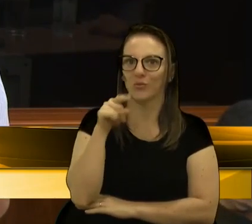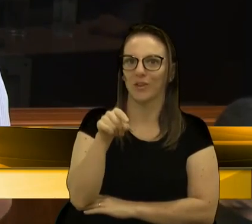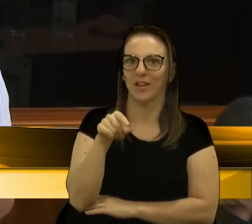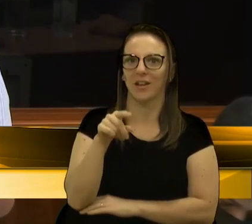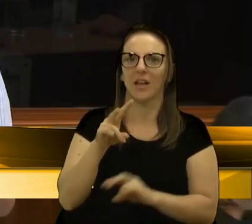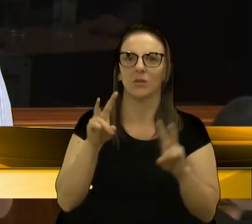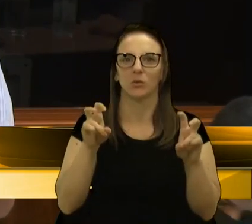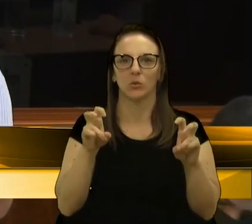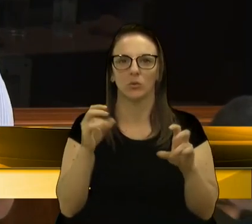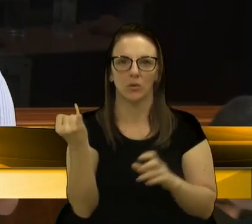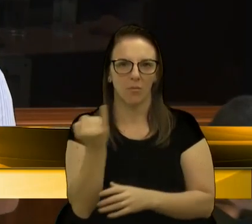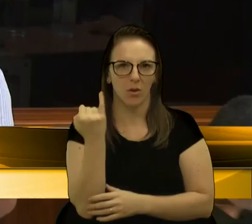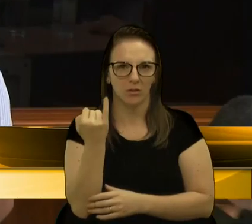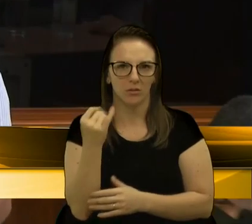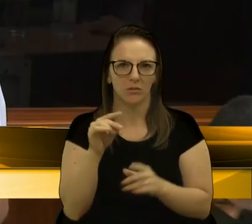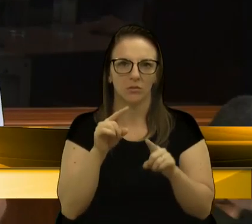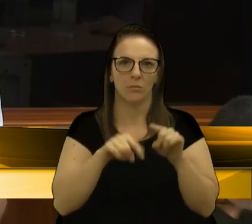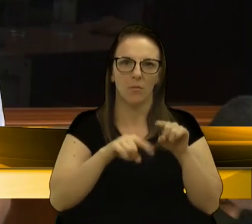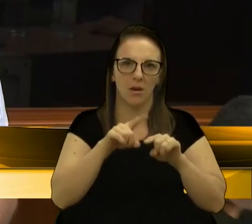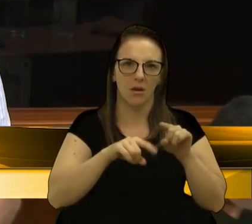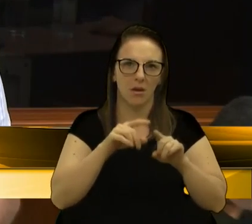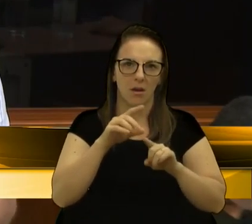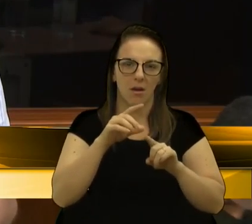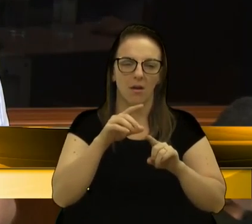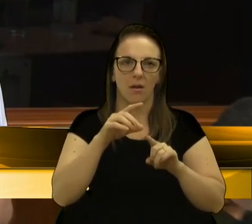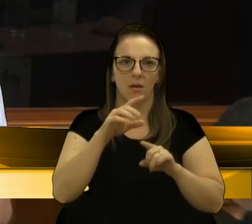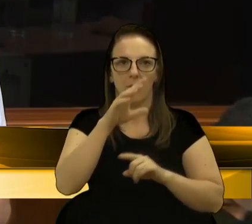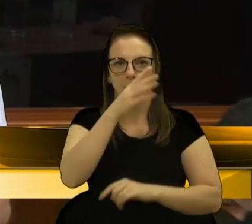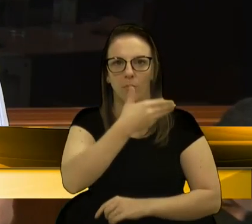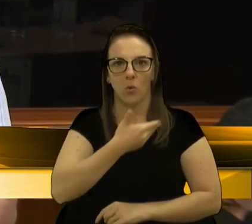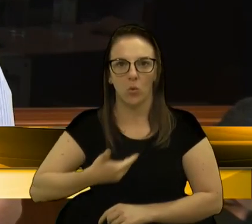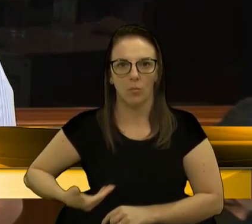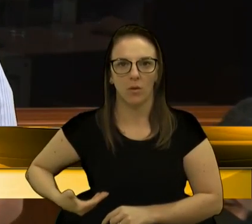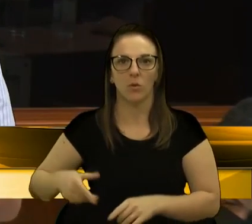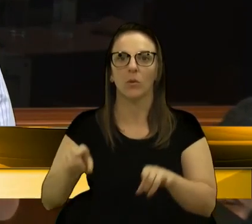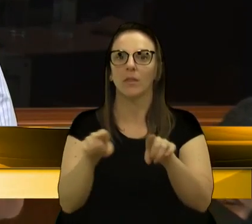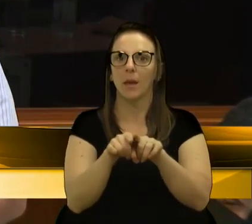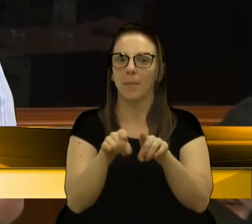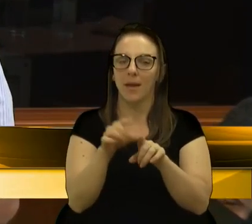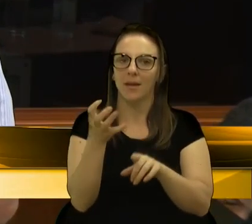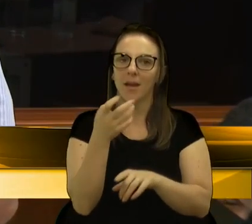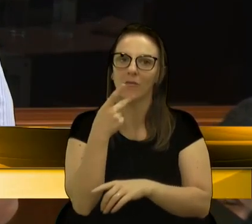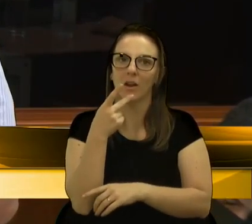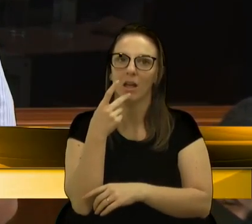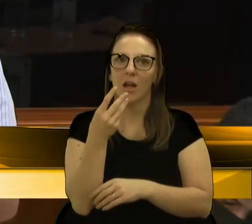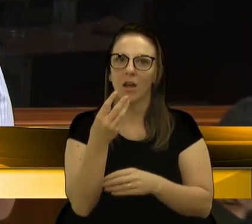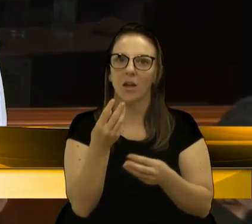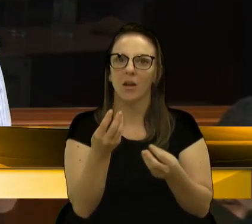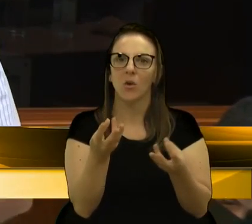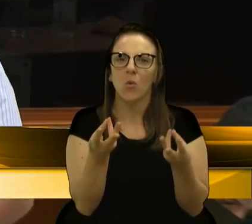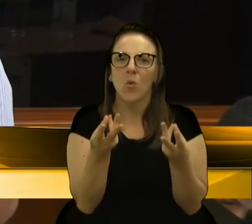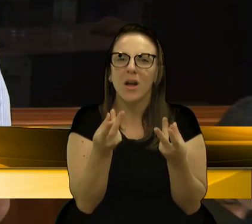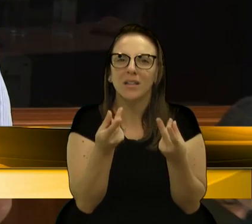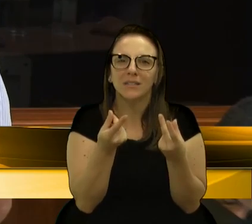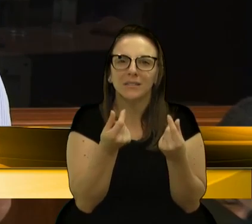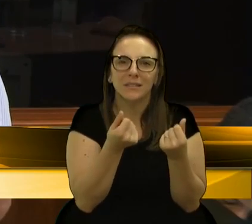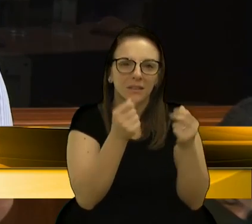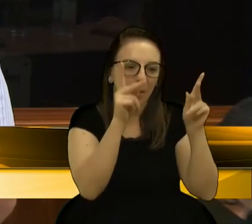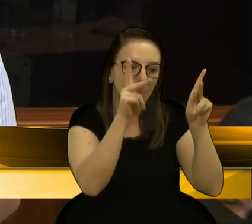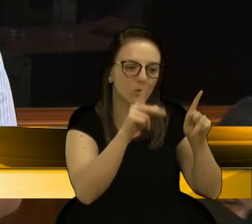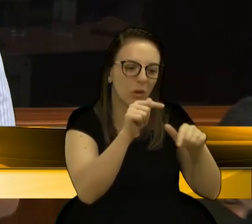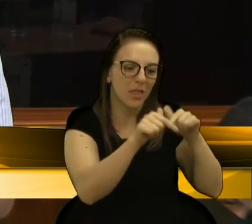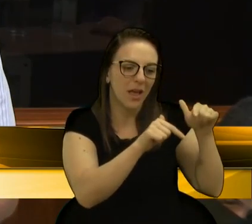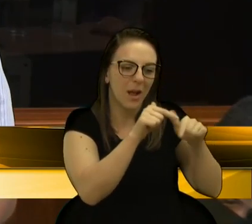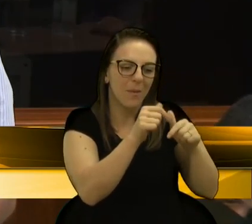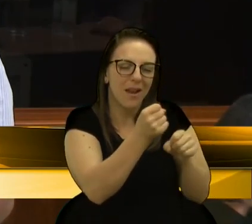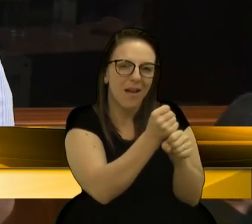Então, assim, a importância, e eu quero resgatar a questão dos trabalhadores que viveram ali, quantos trabalharam anos e anos na Maesa. Então,